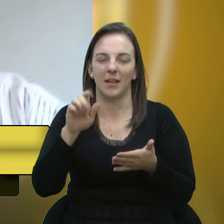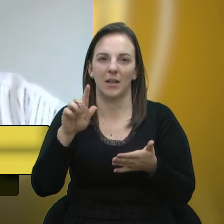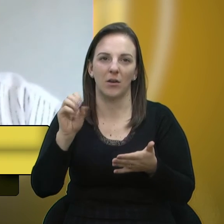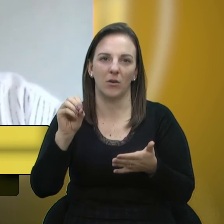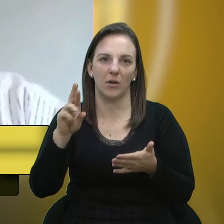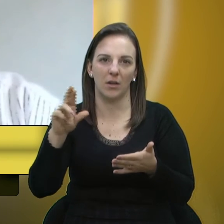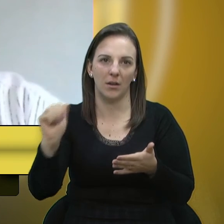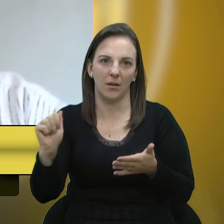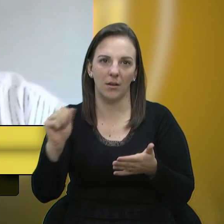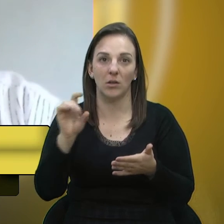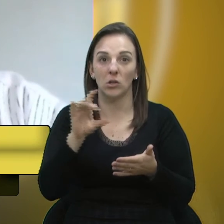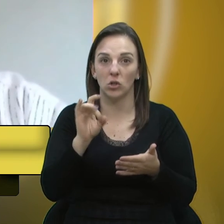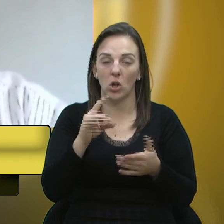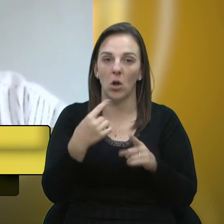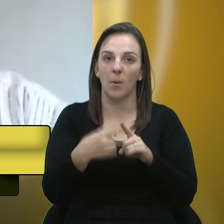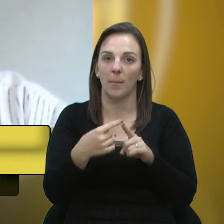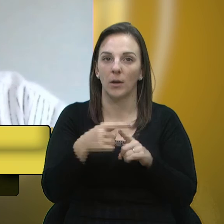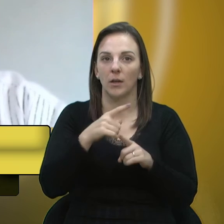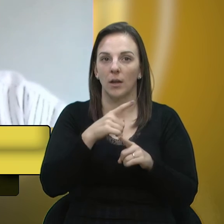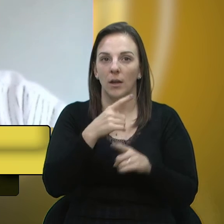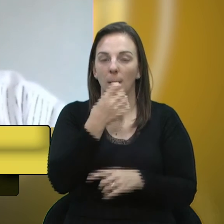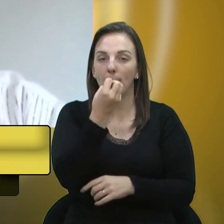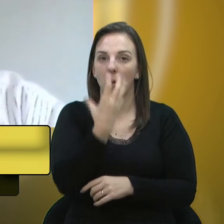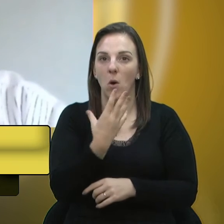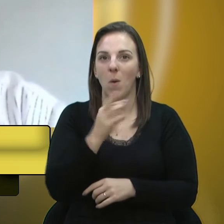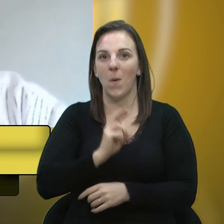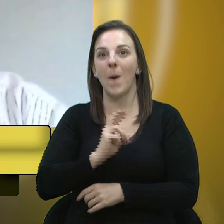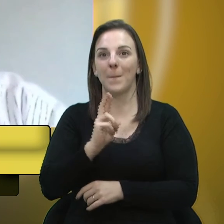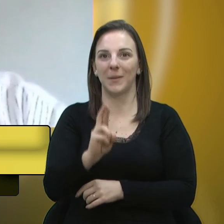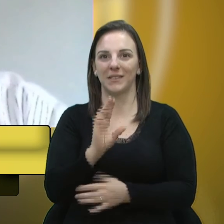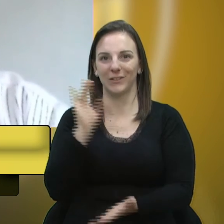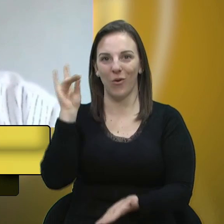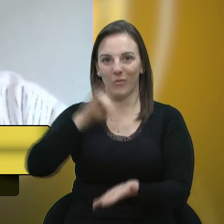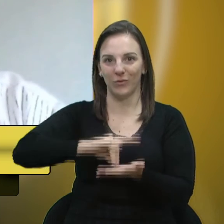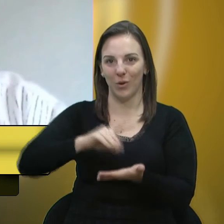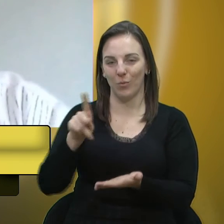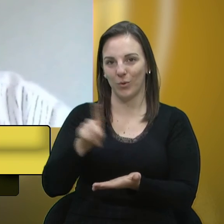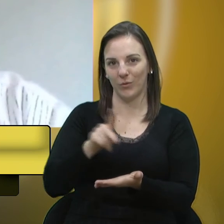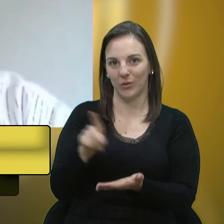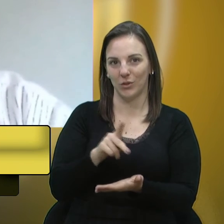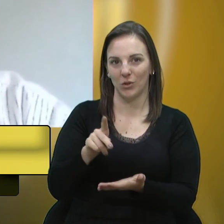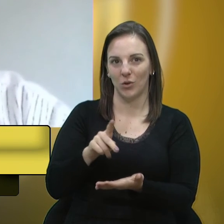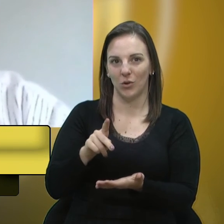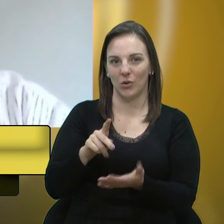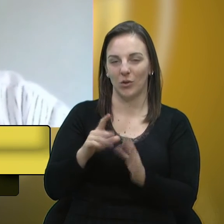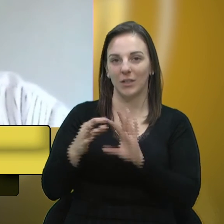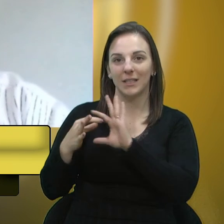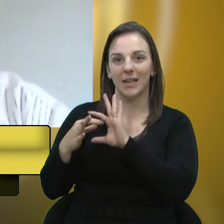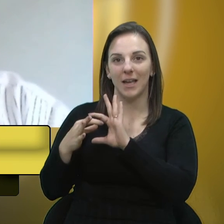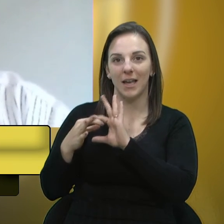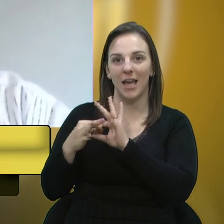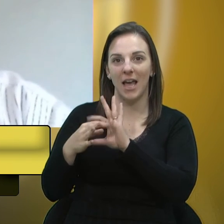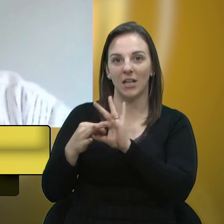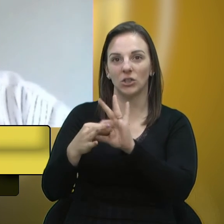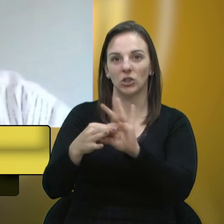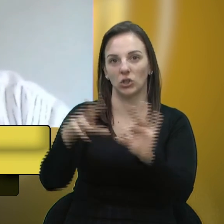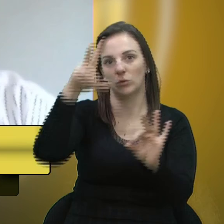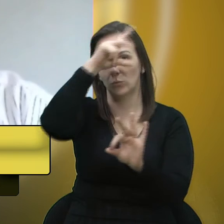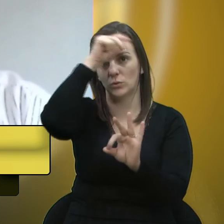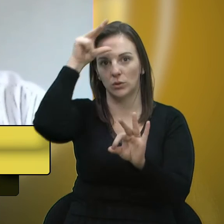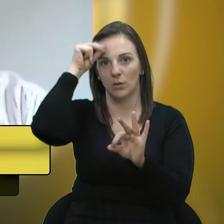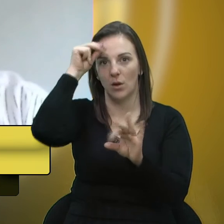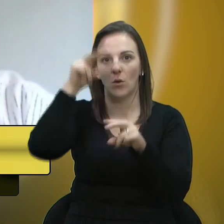para que a gente tenha uma representatividade efetiva dos nossos professores da rede pública municipal, que nós